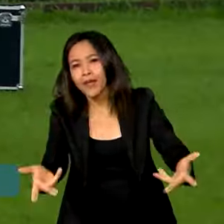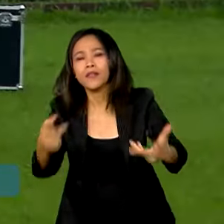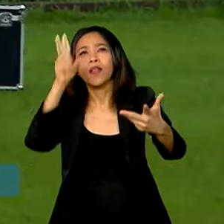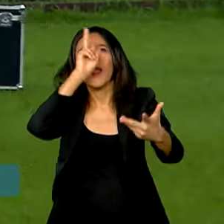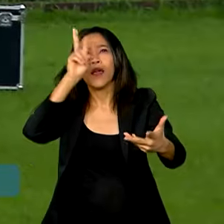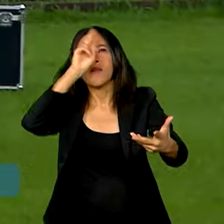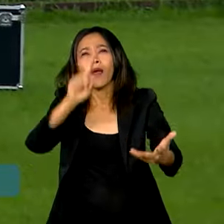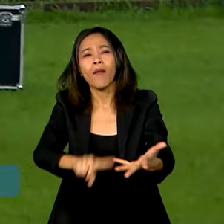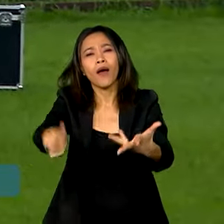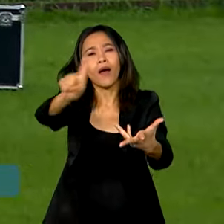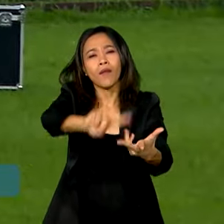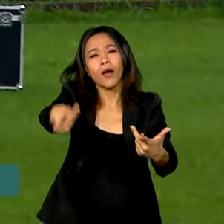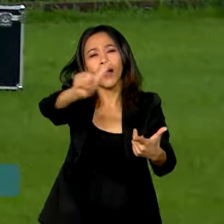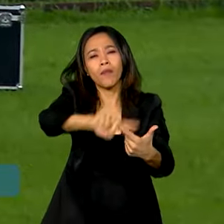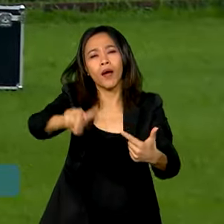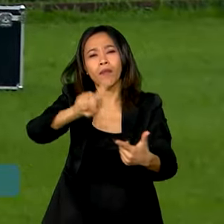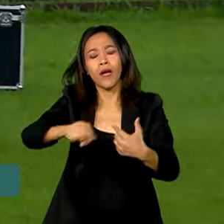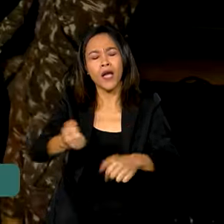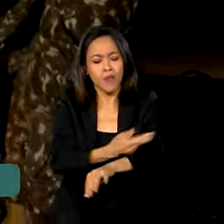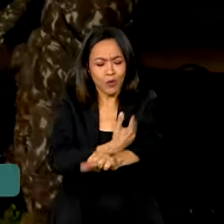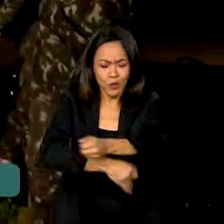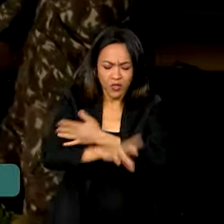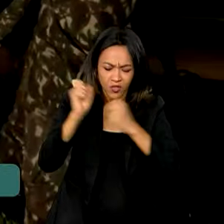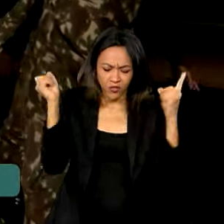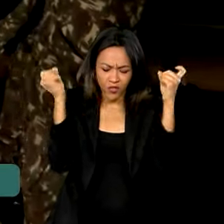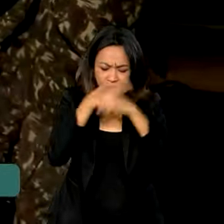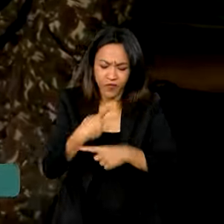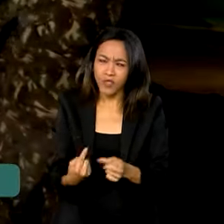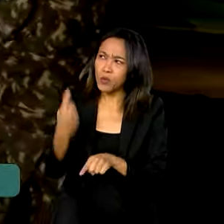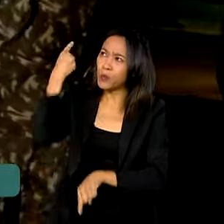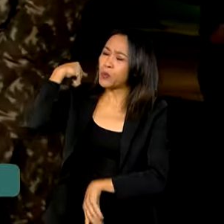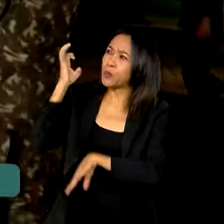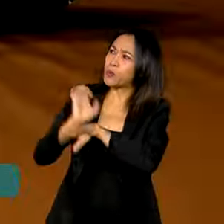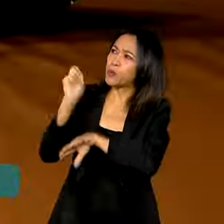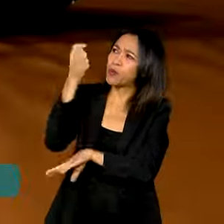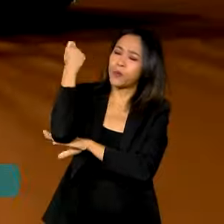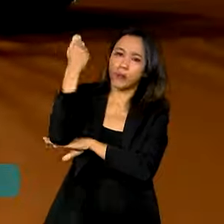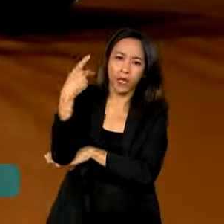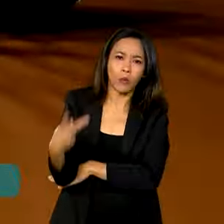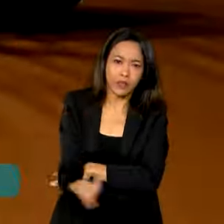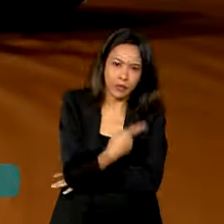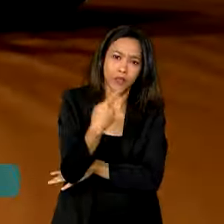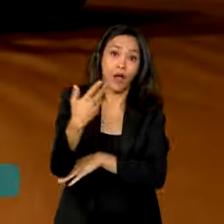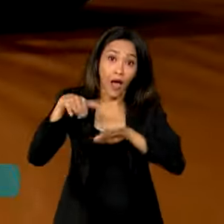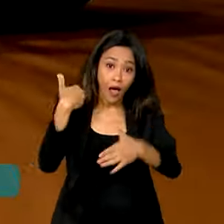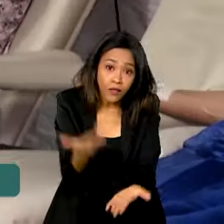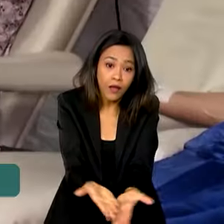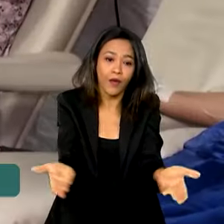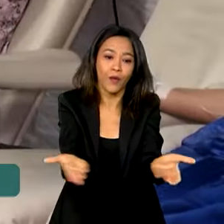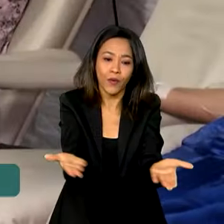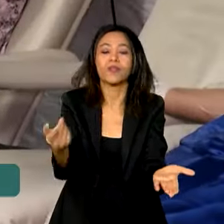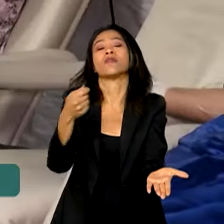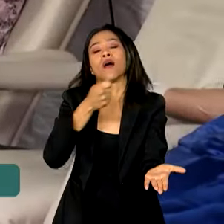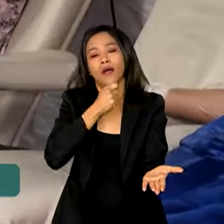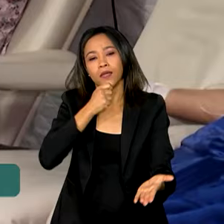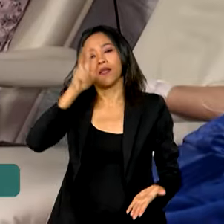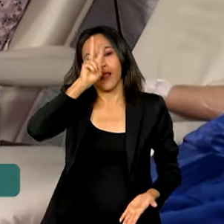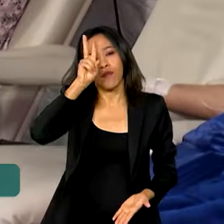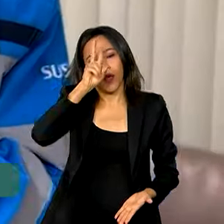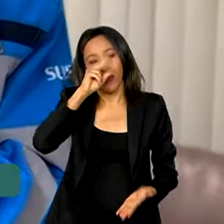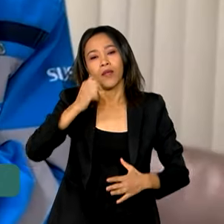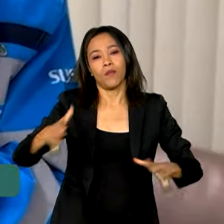lembranças e as emoções de dias difíceis em terras gaúchas. Situações que ainda hoje são lembradas pelos